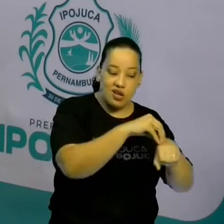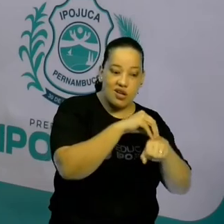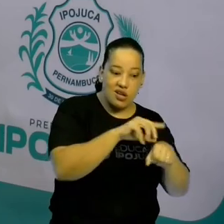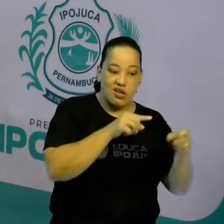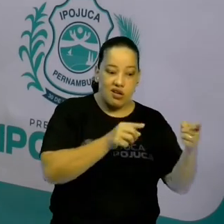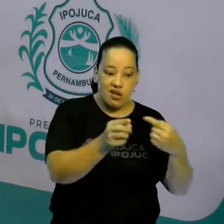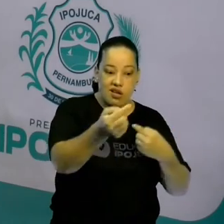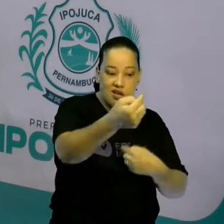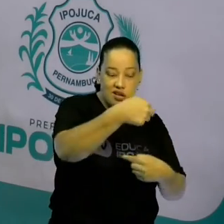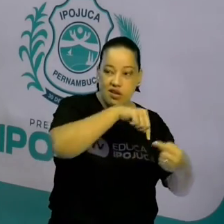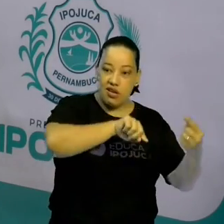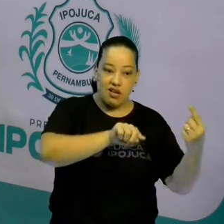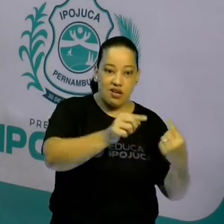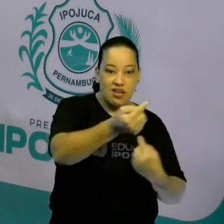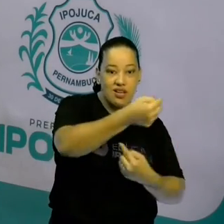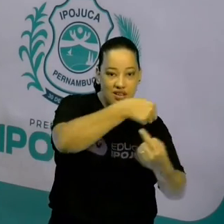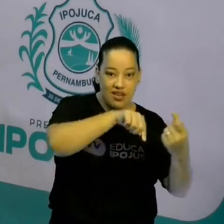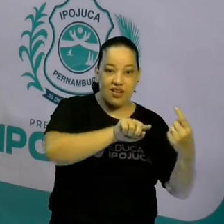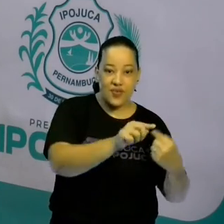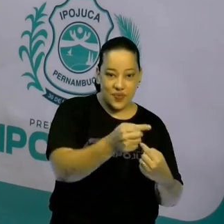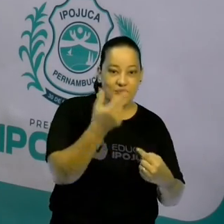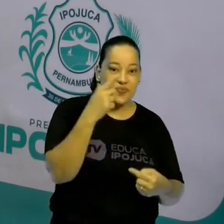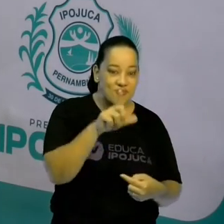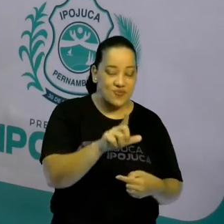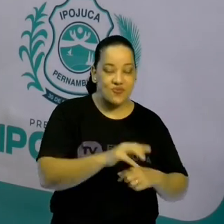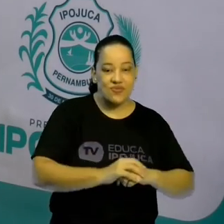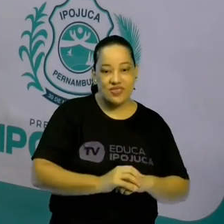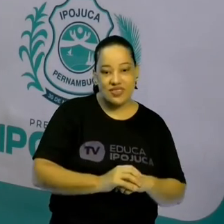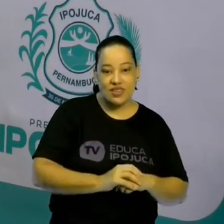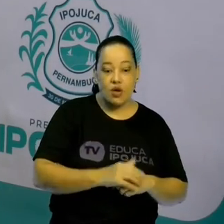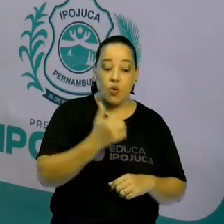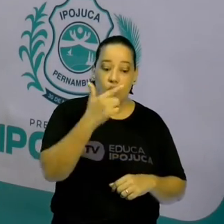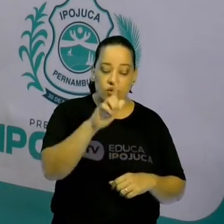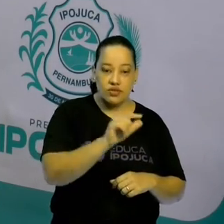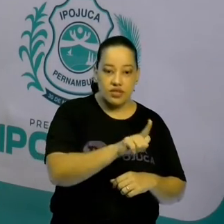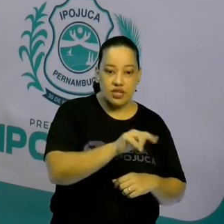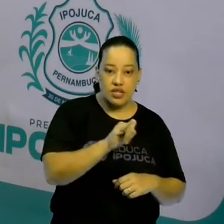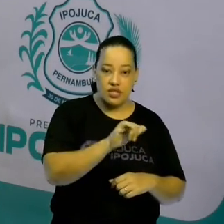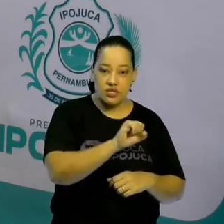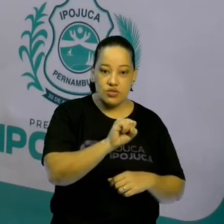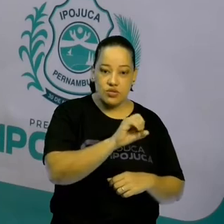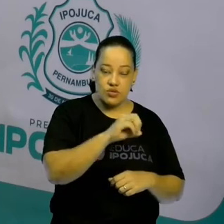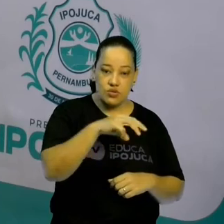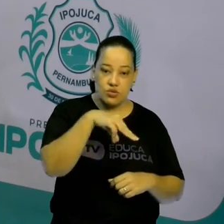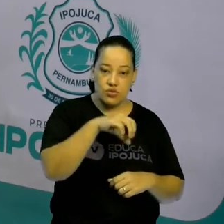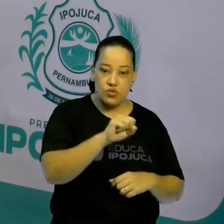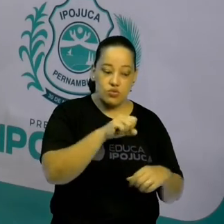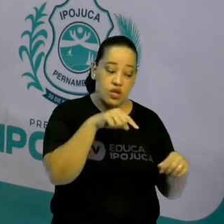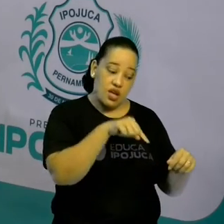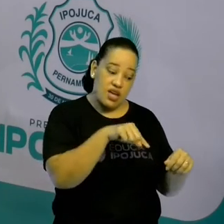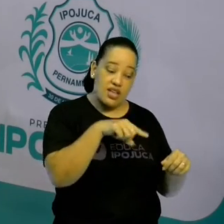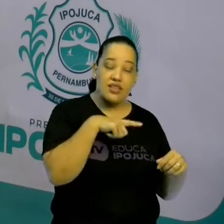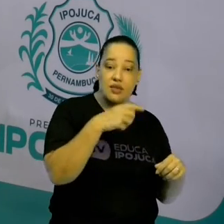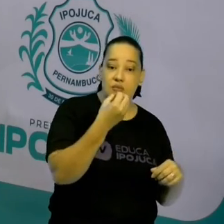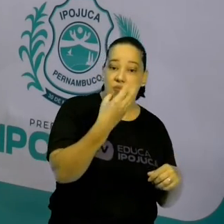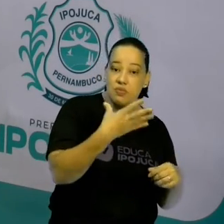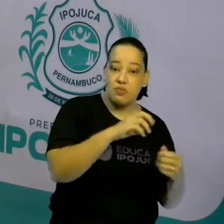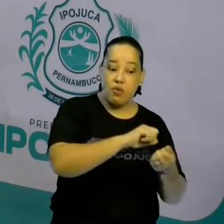proteínas. Os lisossomos, eles são responsáveis pela digestão celular.